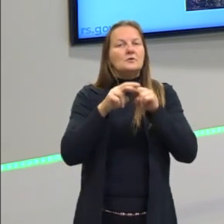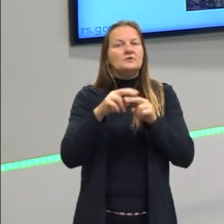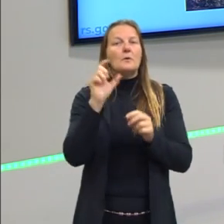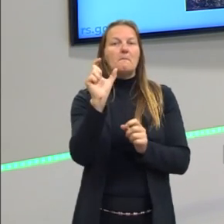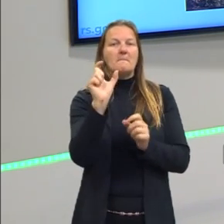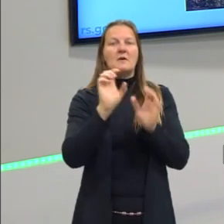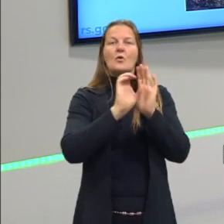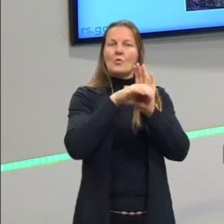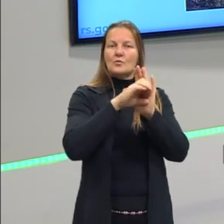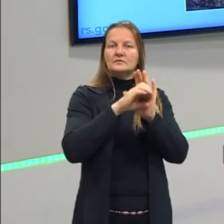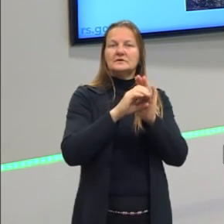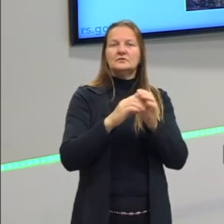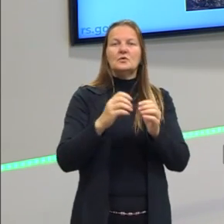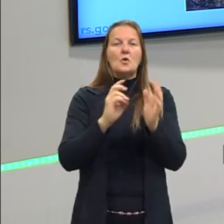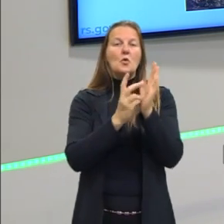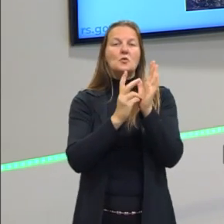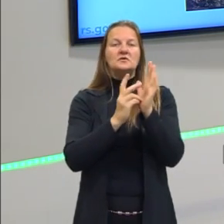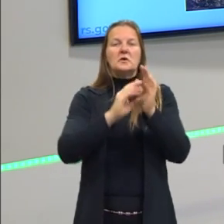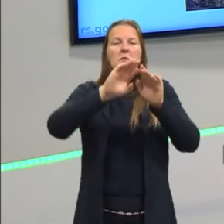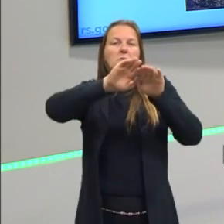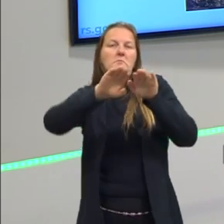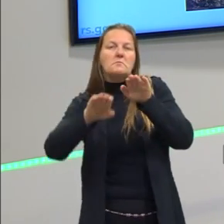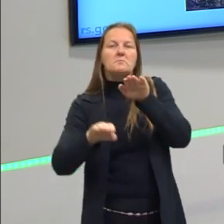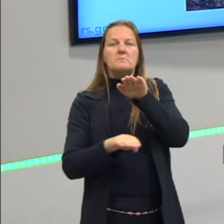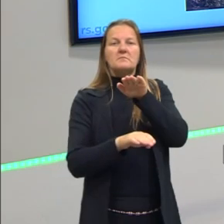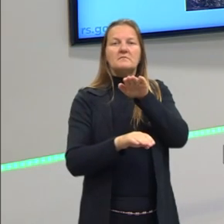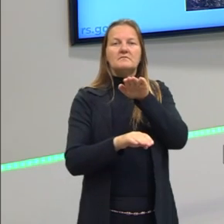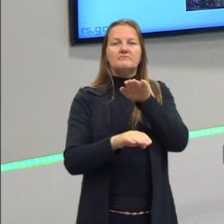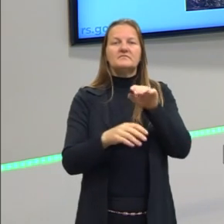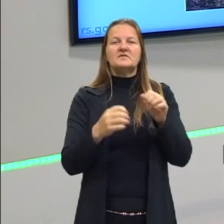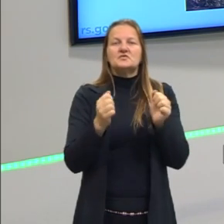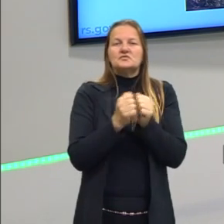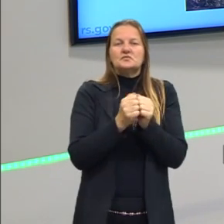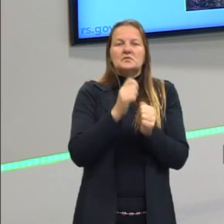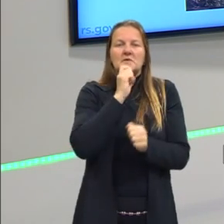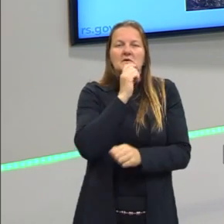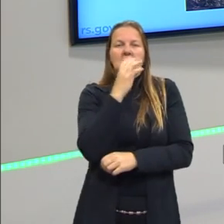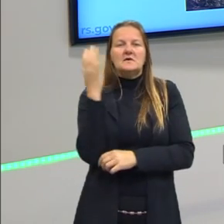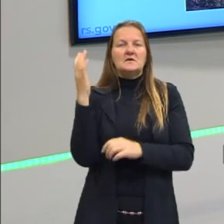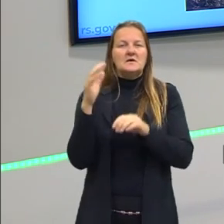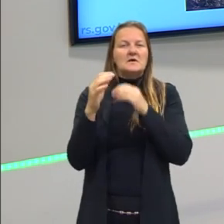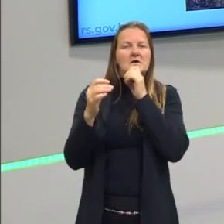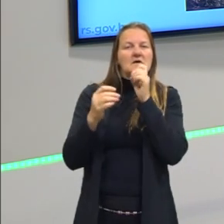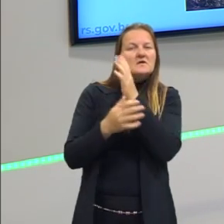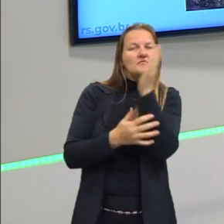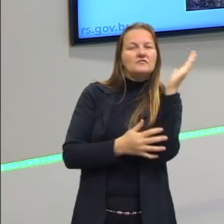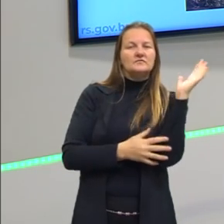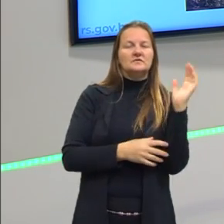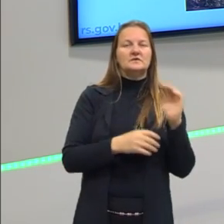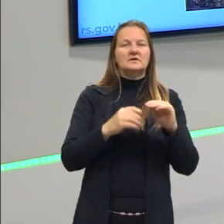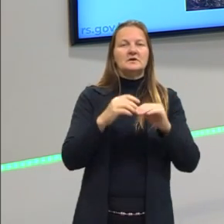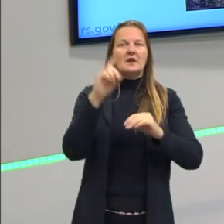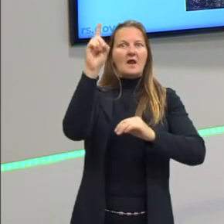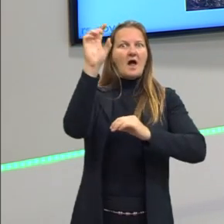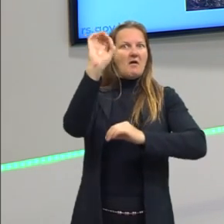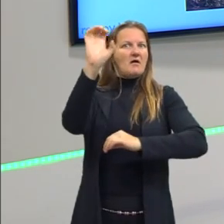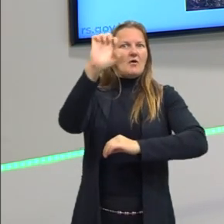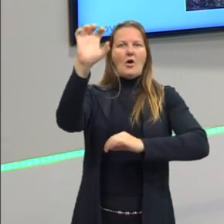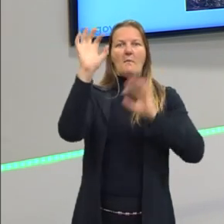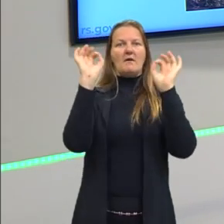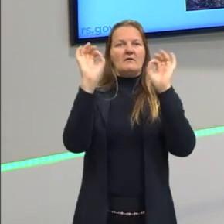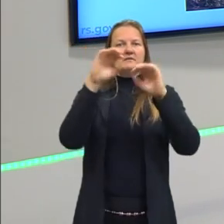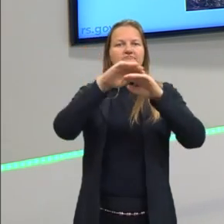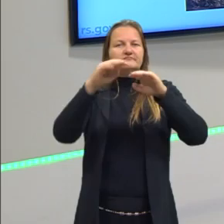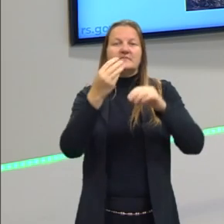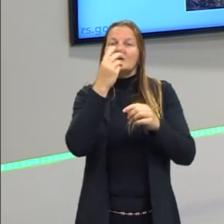põe os indígenas num lugar de selvagem, num lugar inferior a esse povo civilizado. Isso aí não é